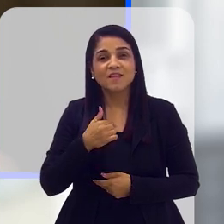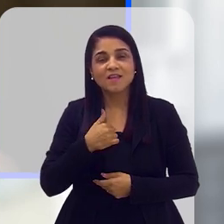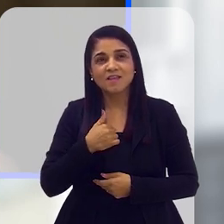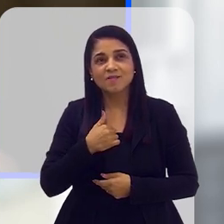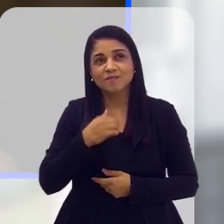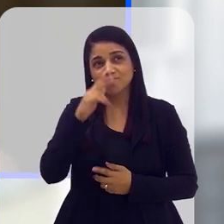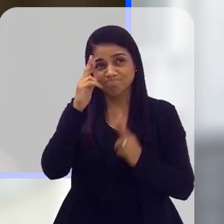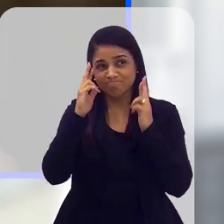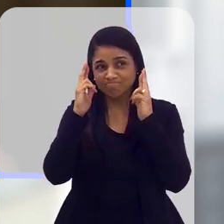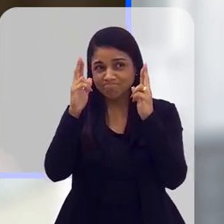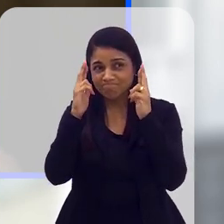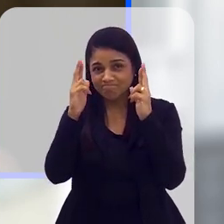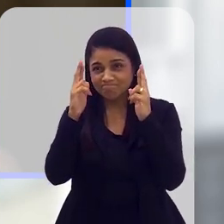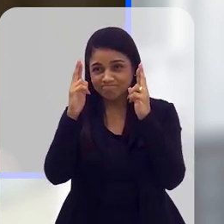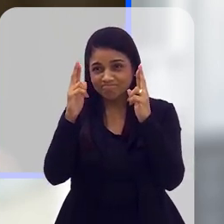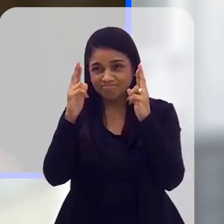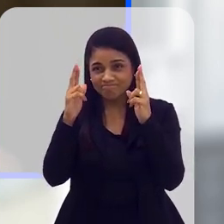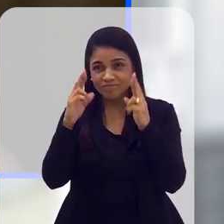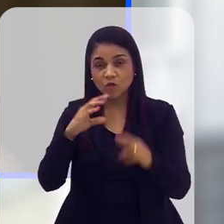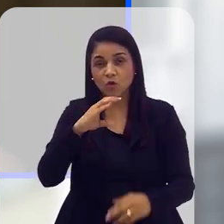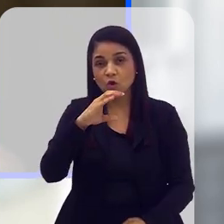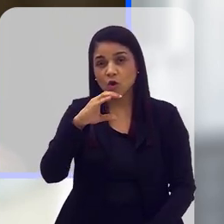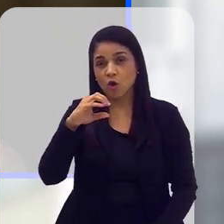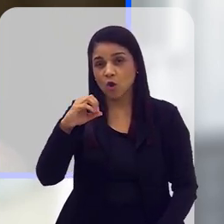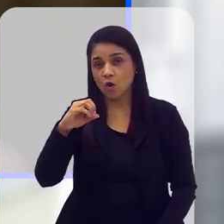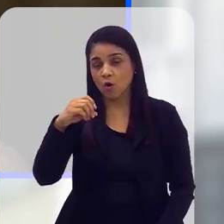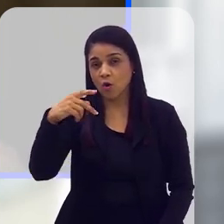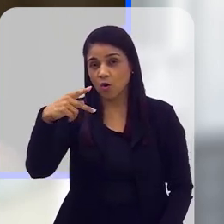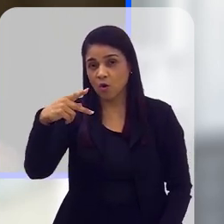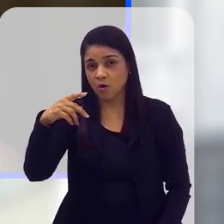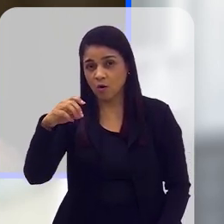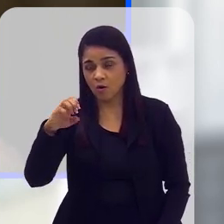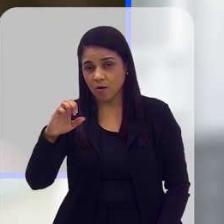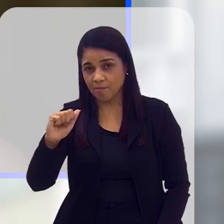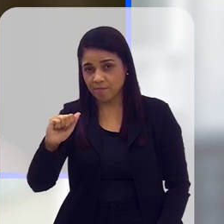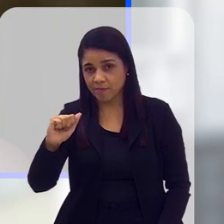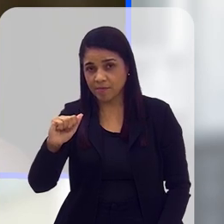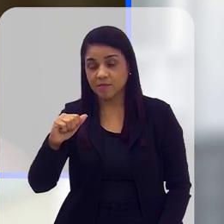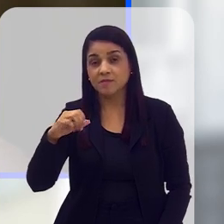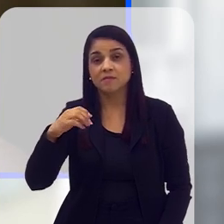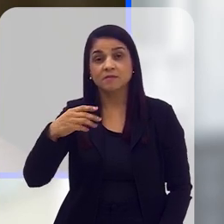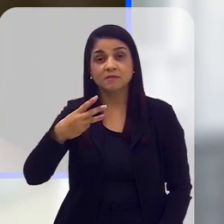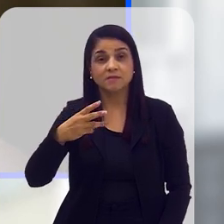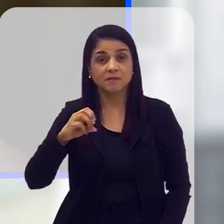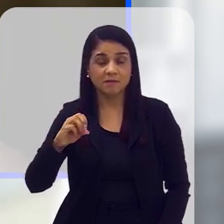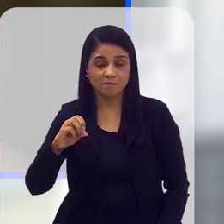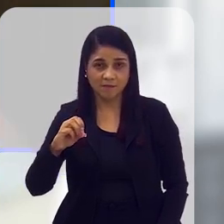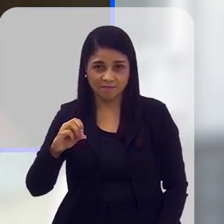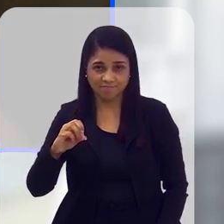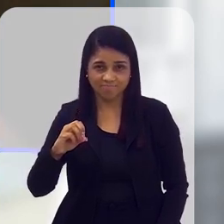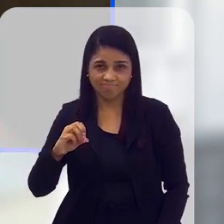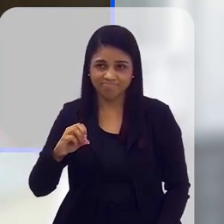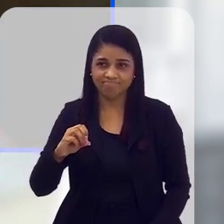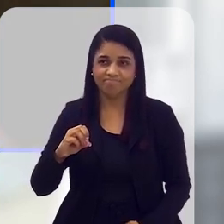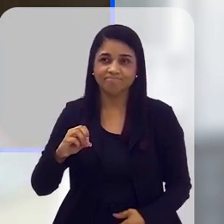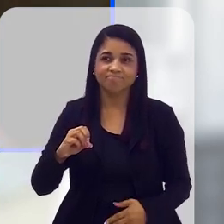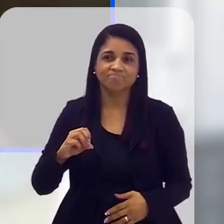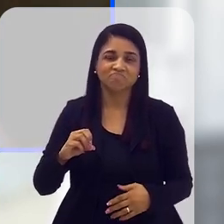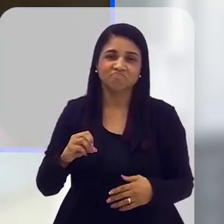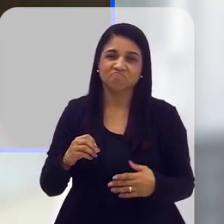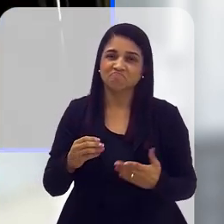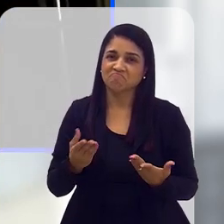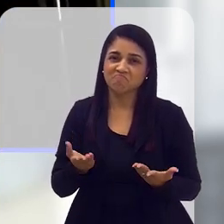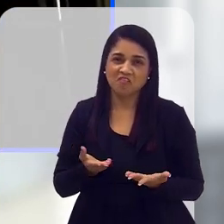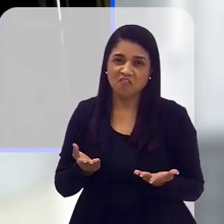Olha, eu tenho um sopro de esperança em relação à COP30, que ocorrerá em 2025, em Belém do Pará, mas não